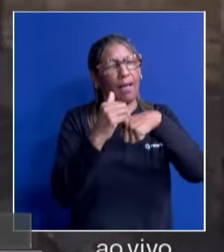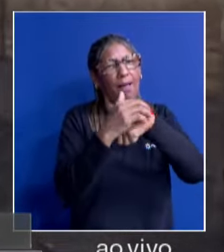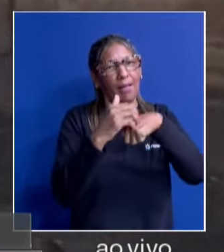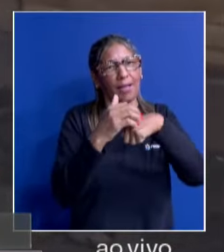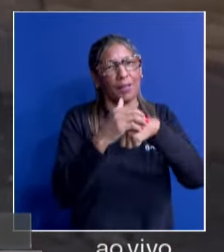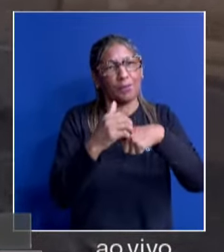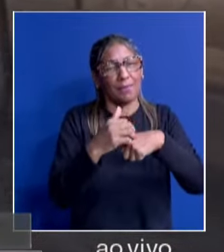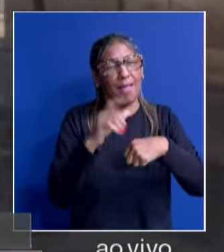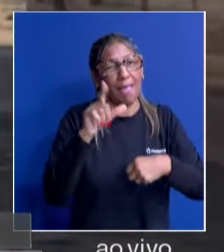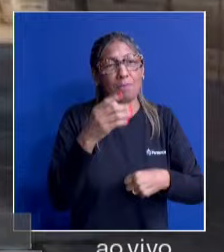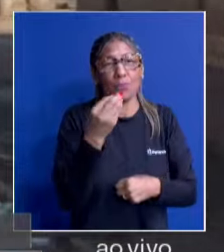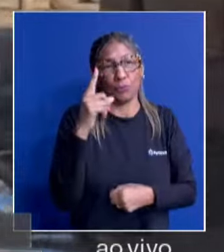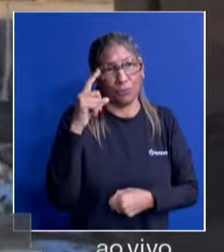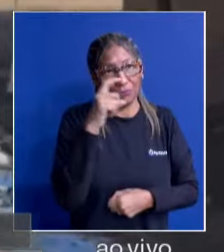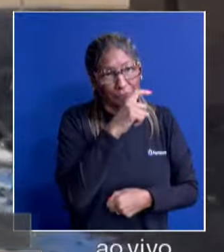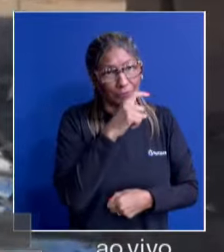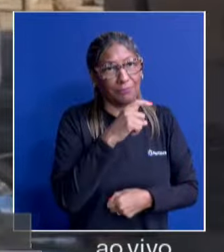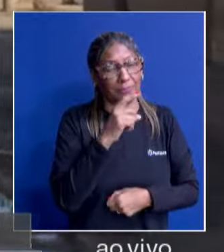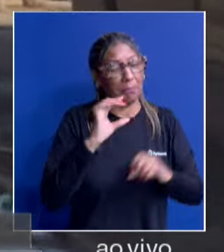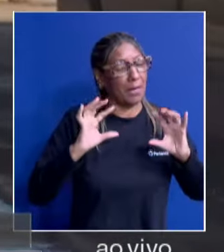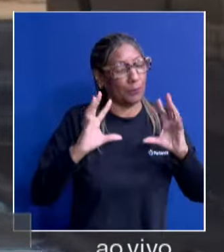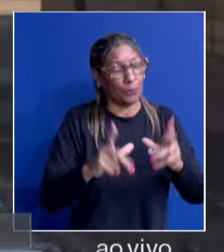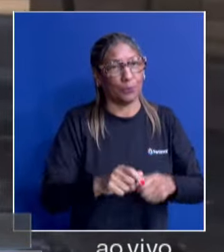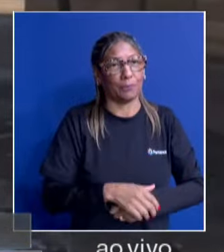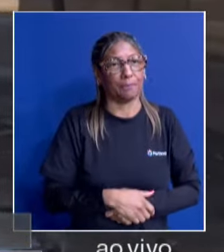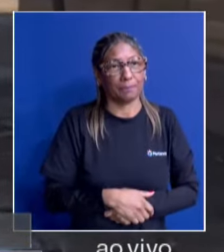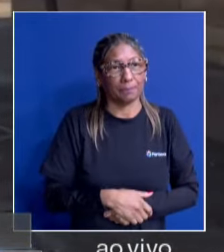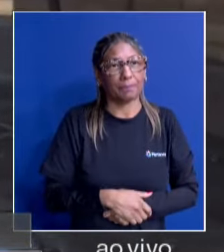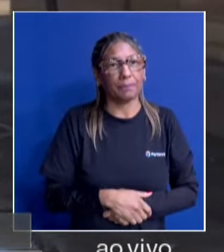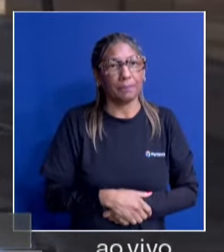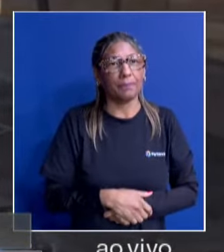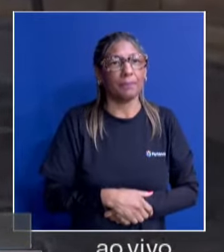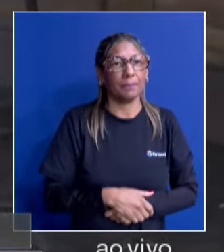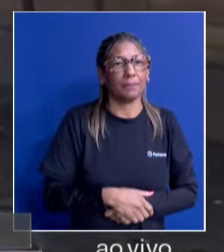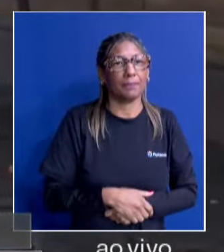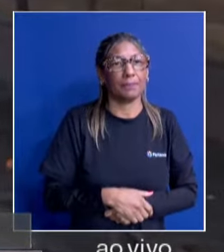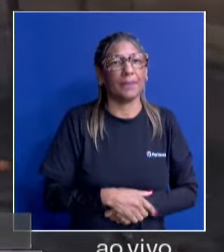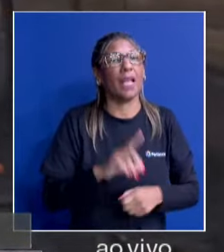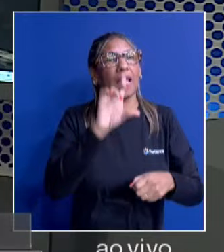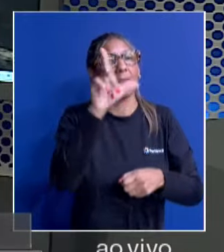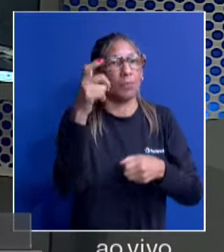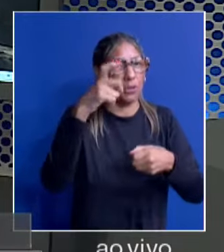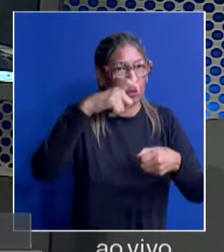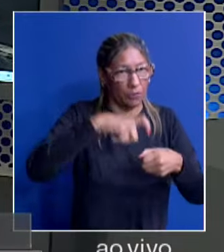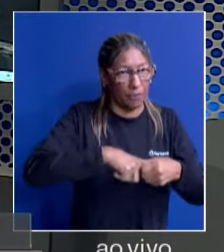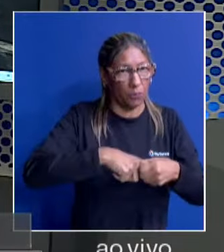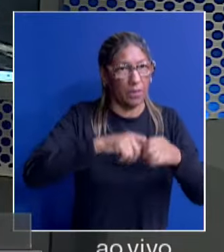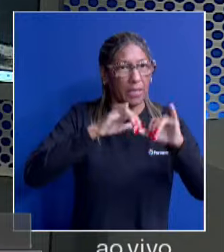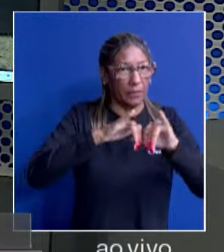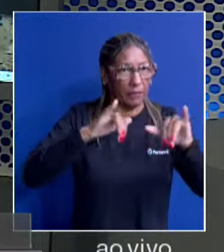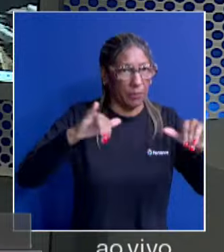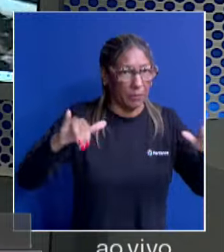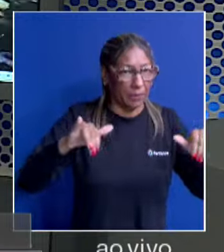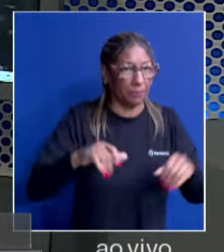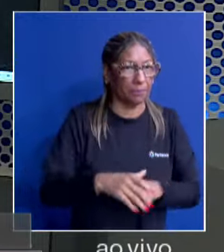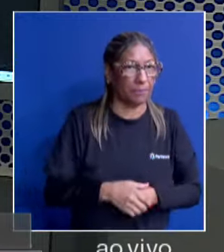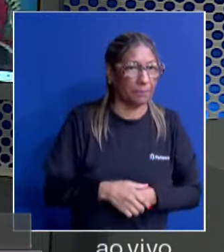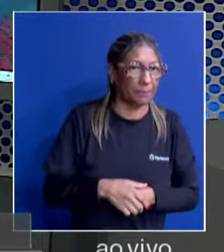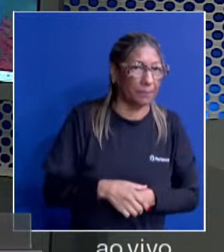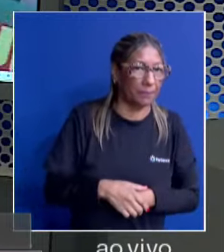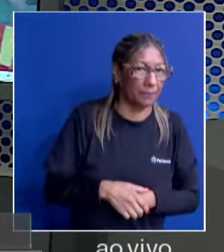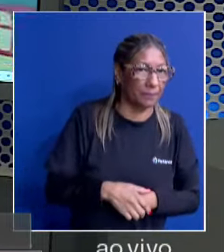que é tão difícil e tão dolorido para todos, Mota. É, o Alexandre... E daqui a pouco a gente volta com mais informações. Aqui tem até